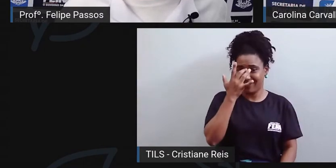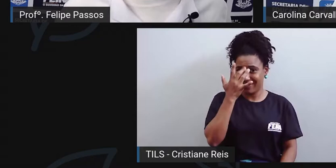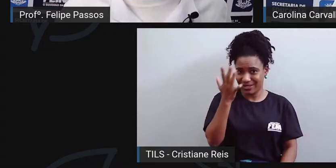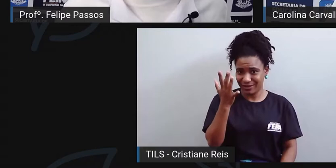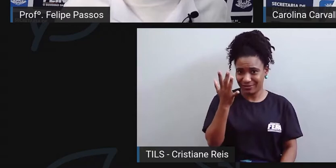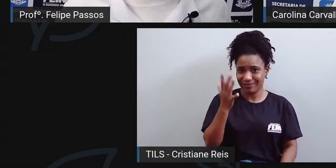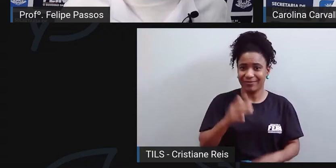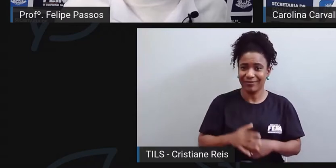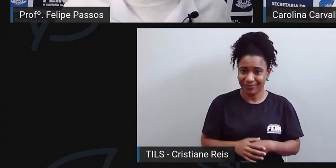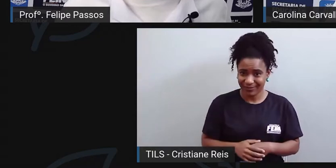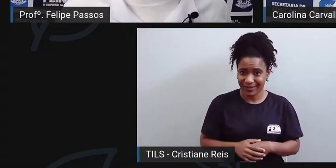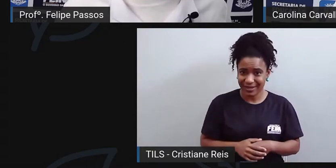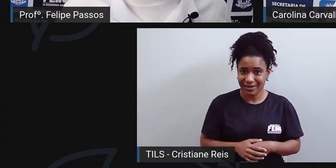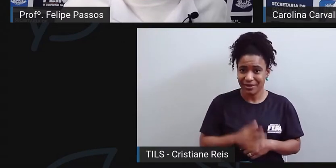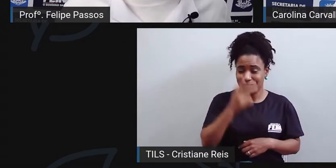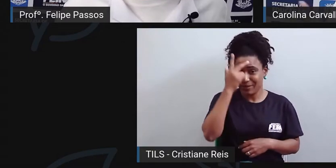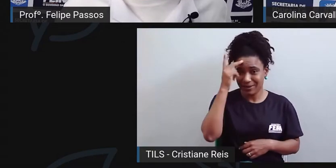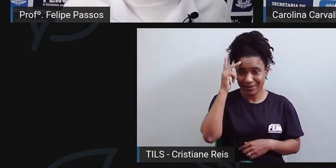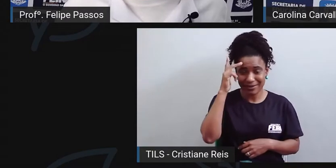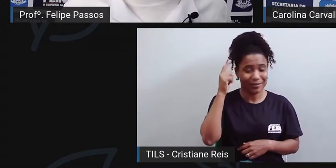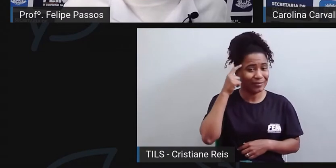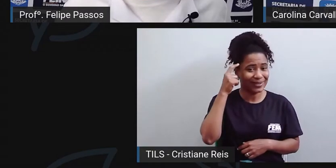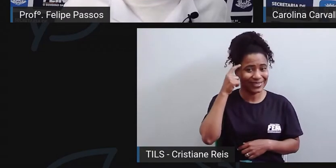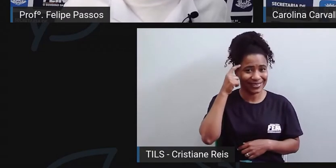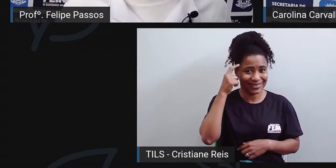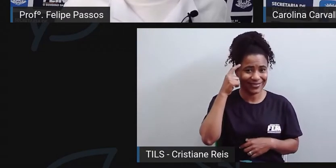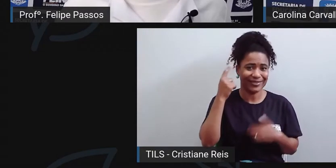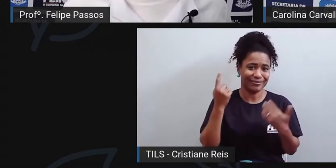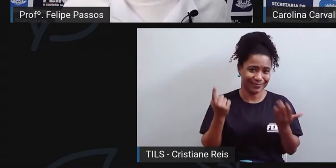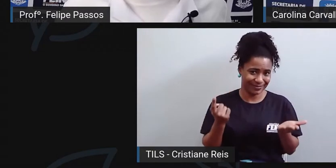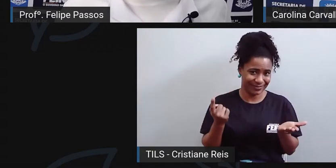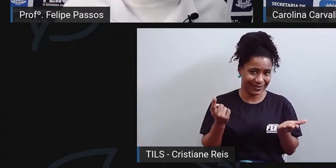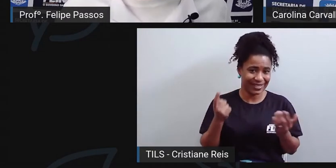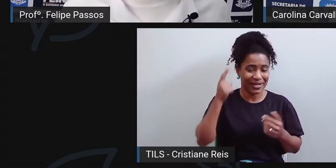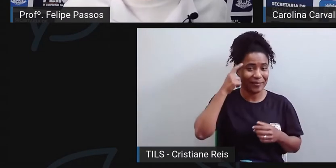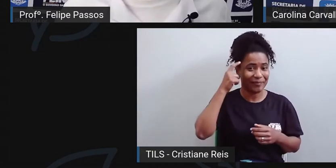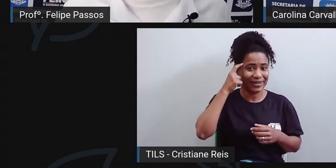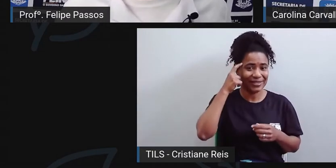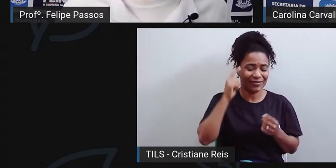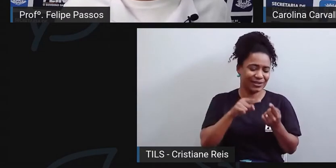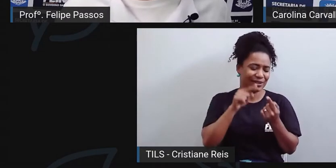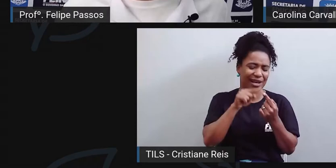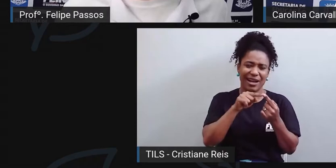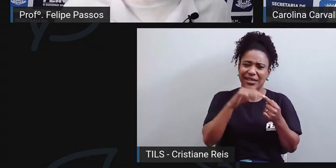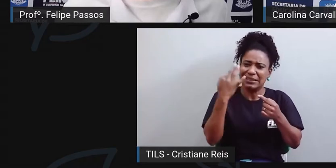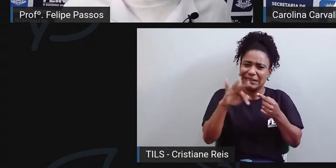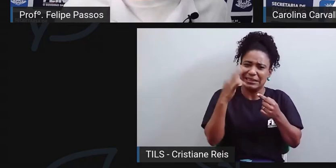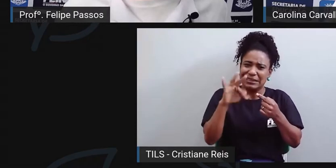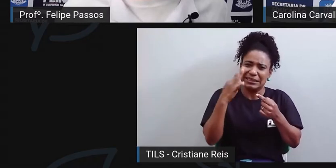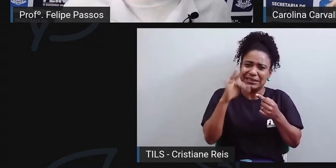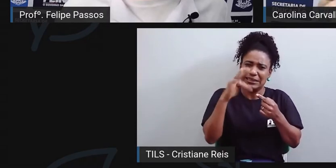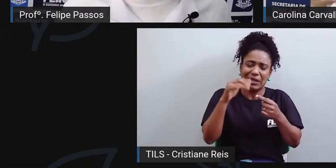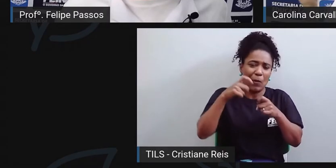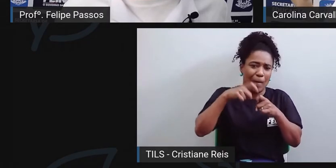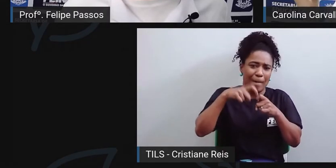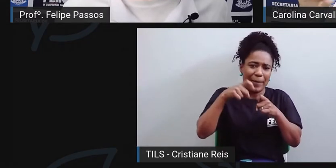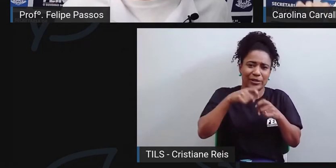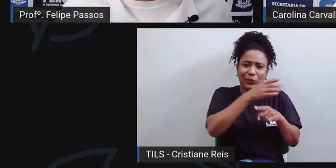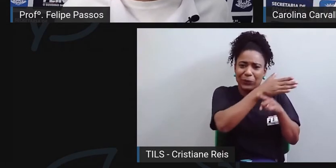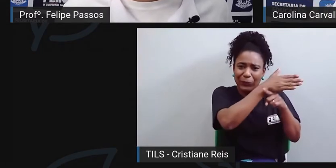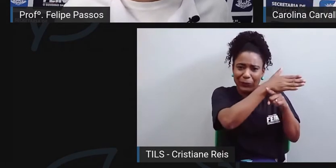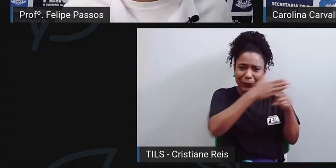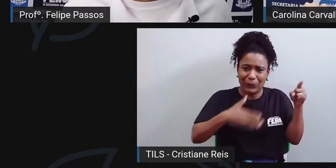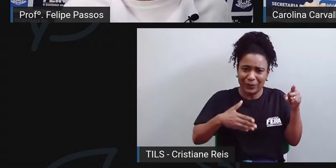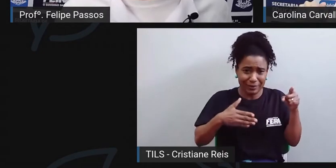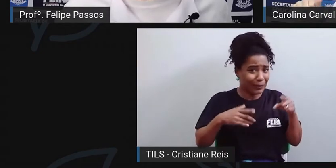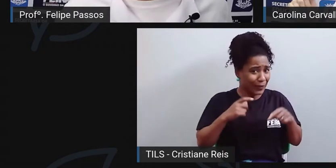nunca teve esse tipo de raciocínio com qualquer outro órgão do organismo. Ninguém machuca um dedo e fala assim, não, vou lá no médico, vou tirar meu dedo